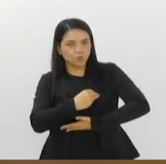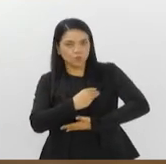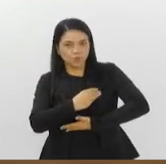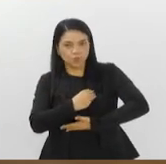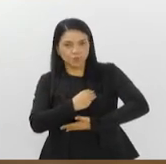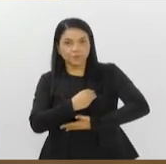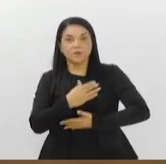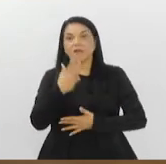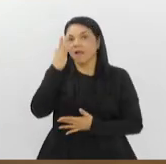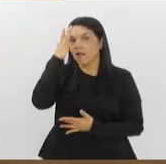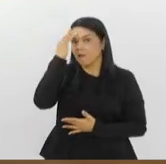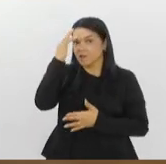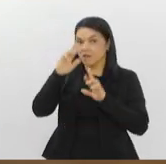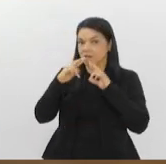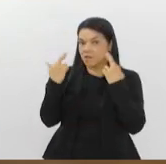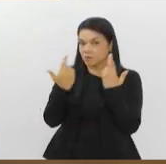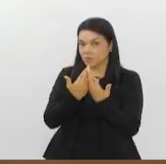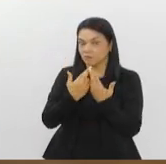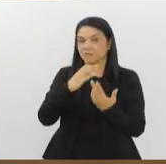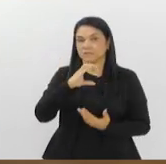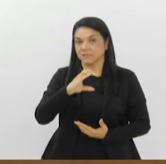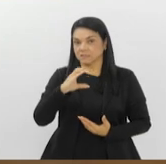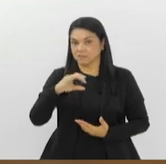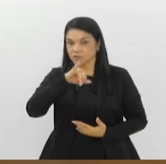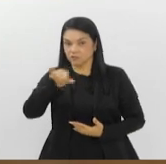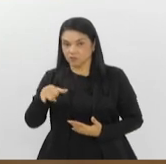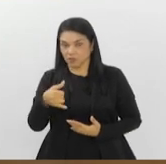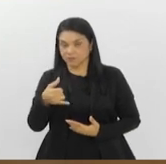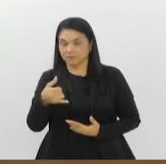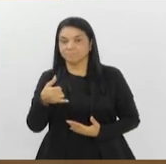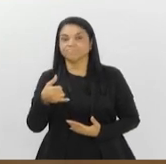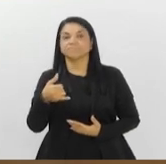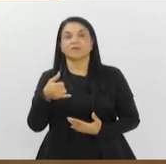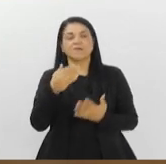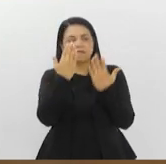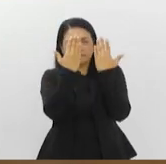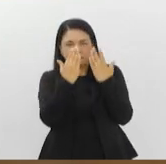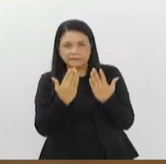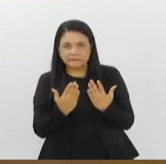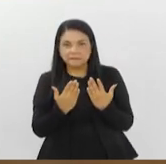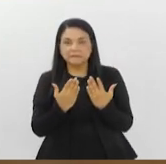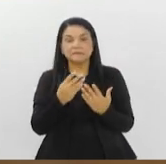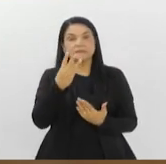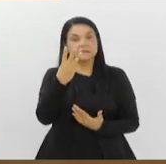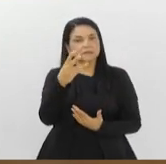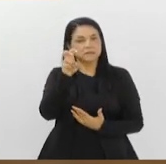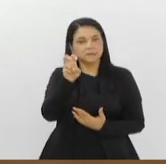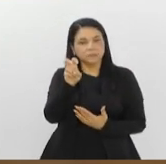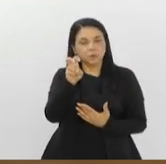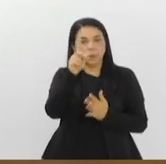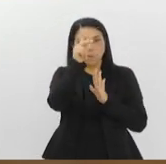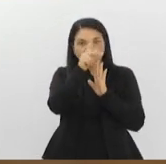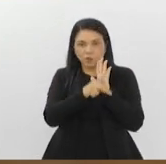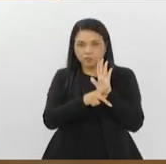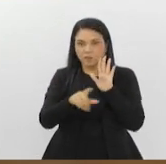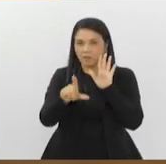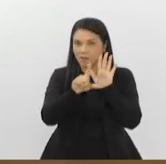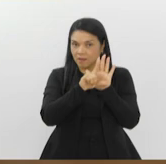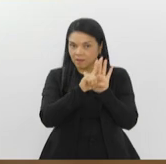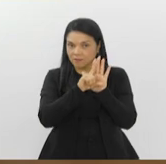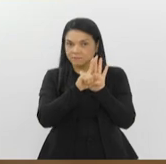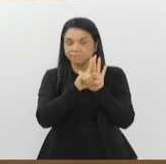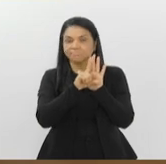amanhã, já tem reunião da CCJ também, a Comissão de Constituição e Justiça vai analisar 35 projetos de lei que, após receberem os